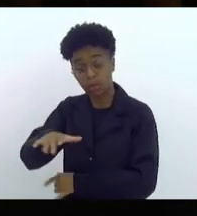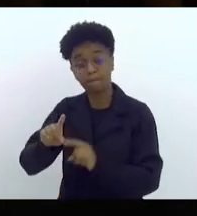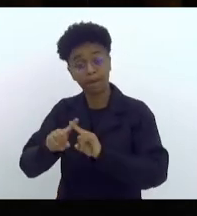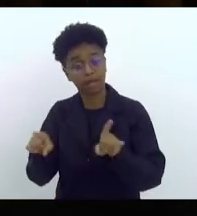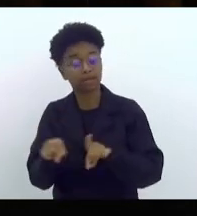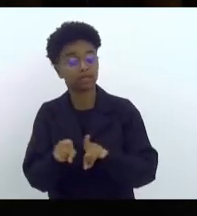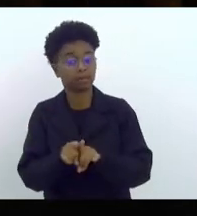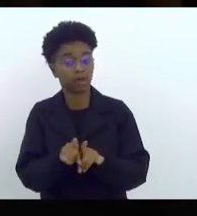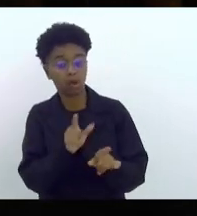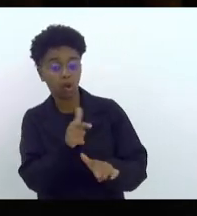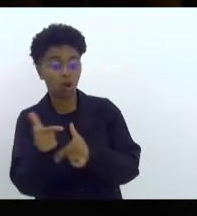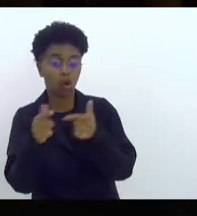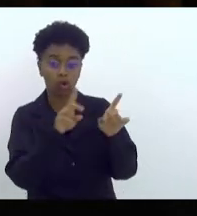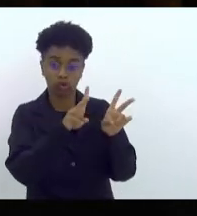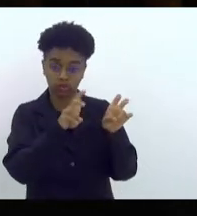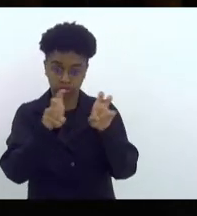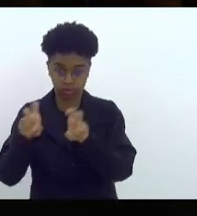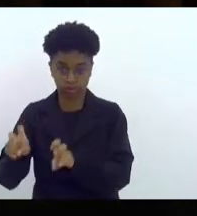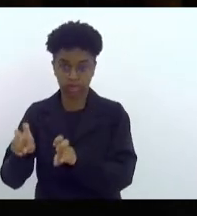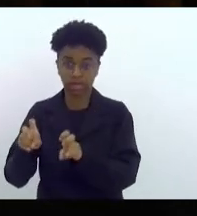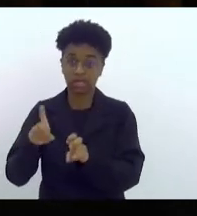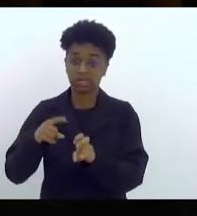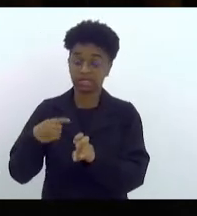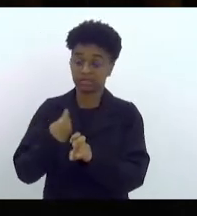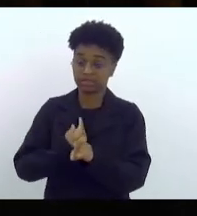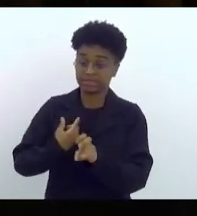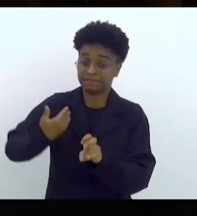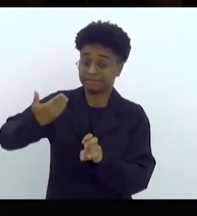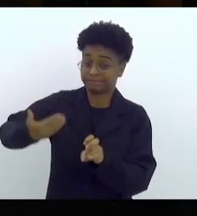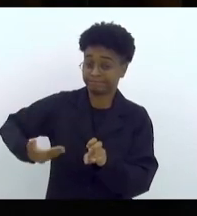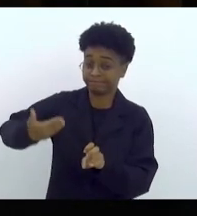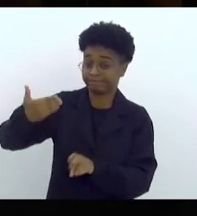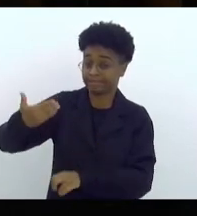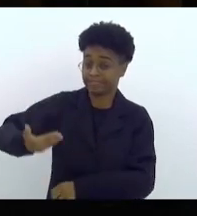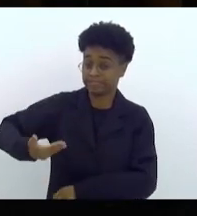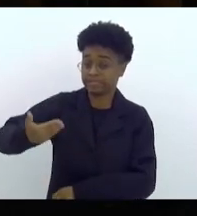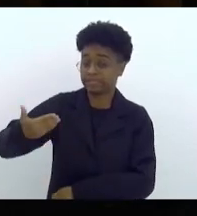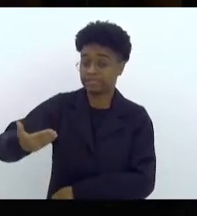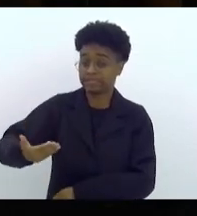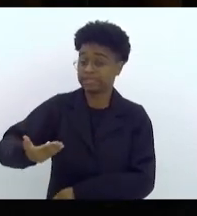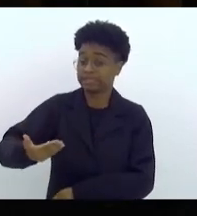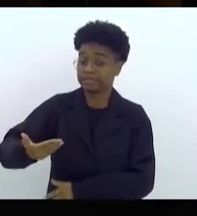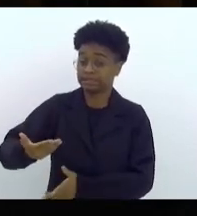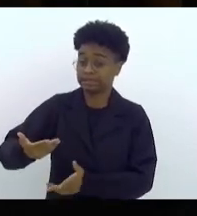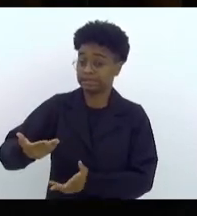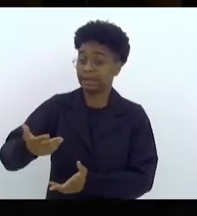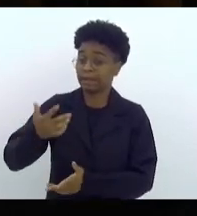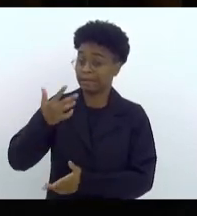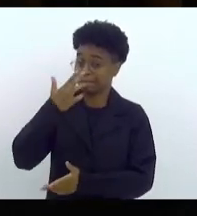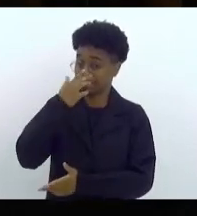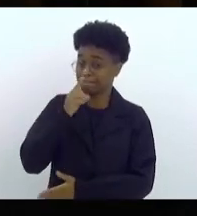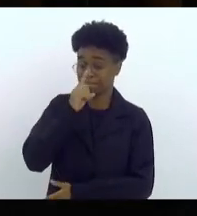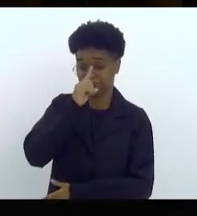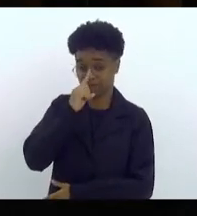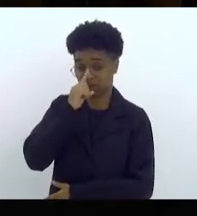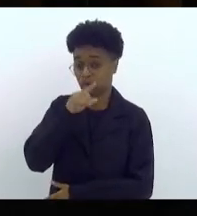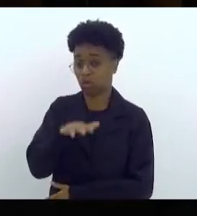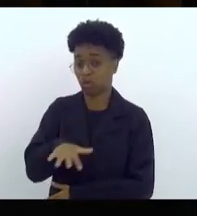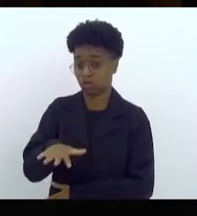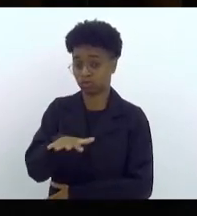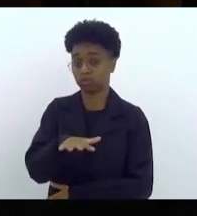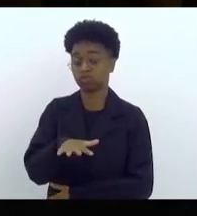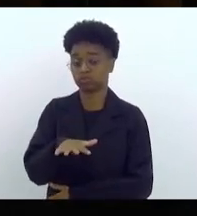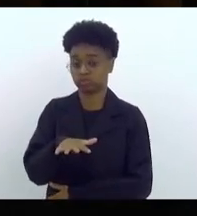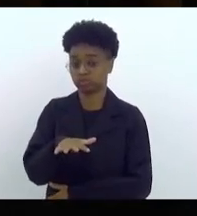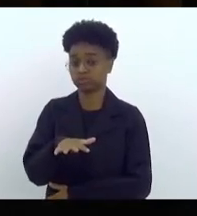isso, a passos largos para uma situação muito perigosa sob